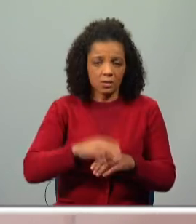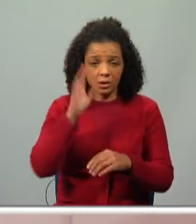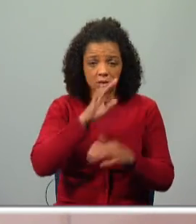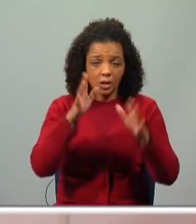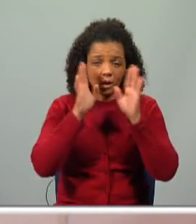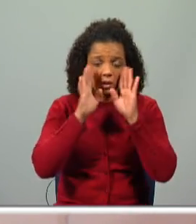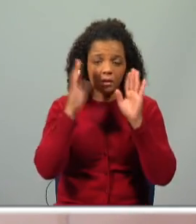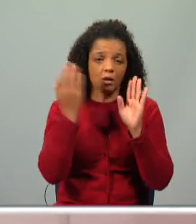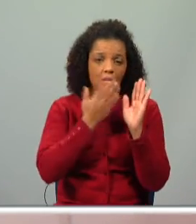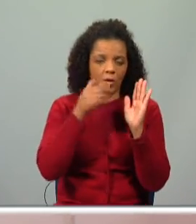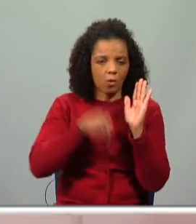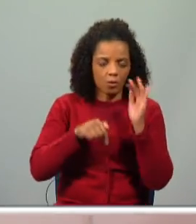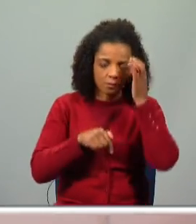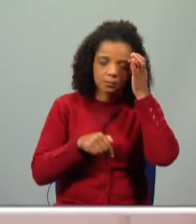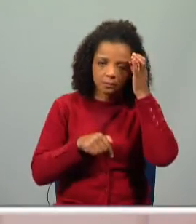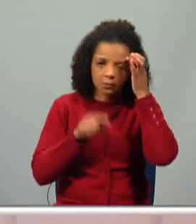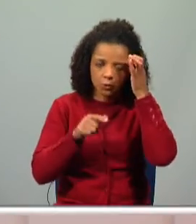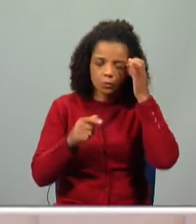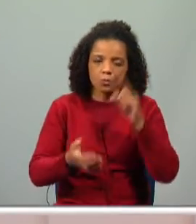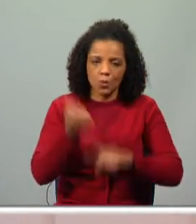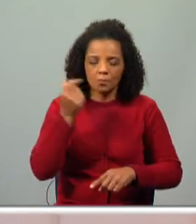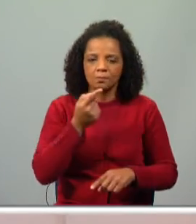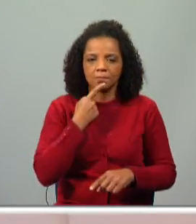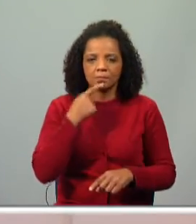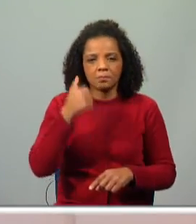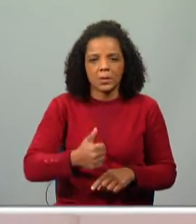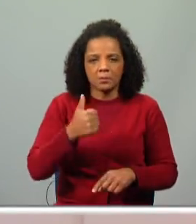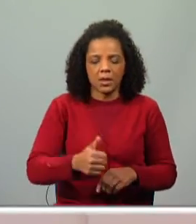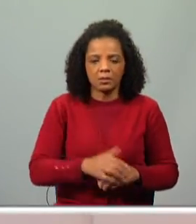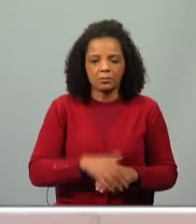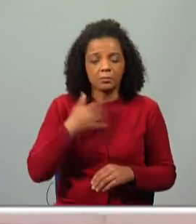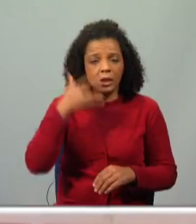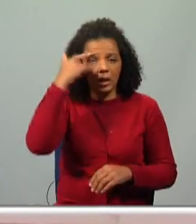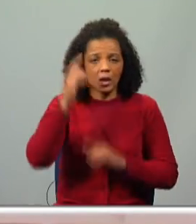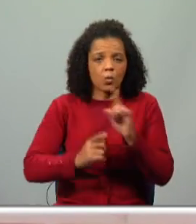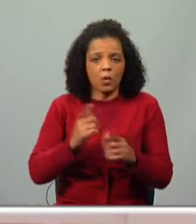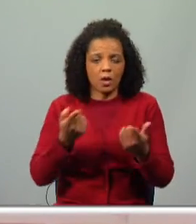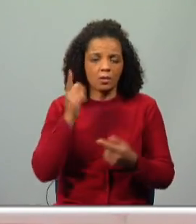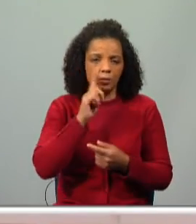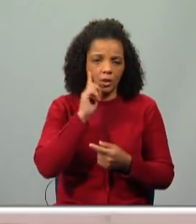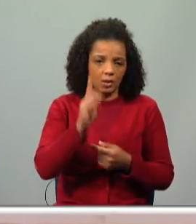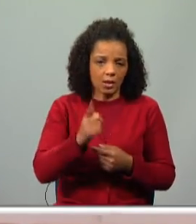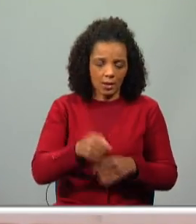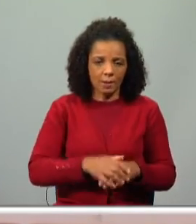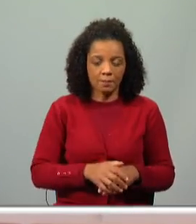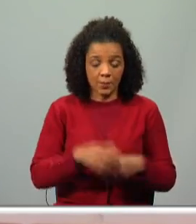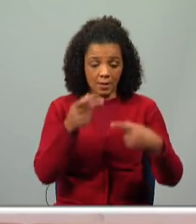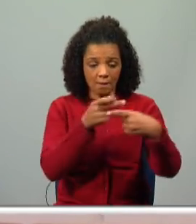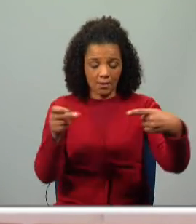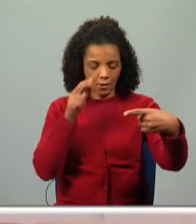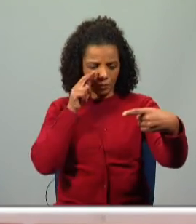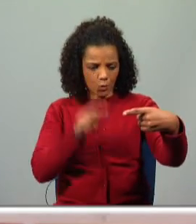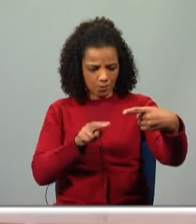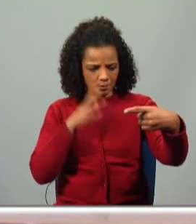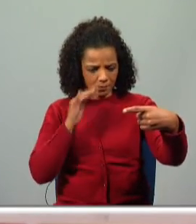atento ao nosso bloco, acho que conseguiste perceber bem qual é a ideia, é isto que é importante, é olhares para as frases